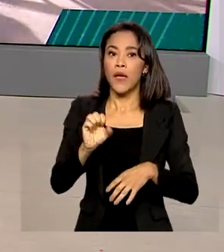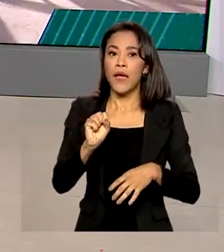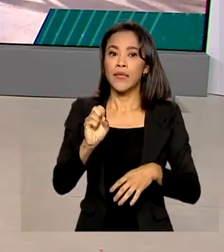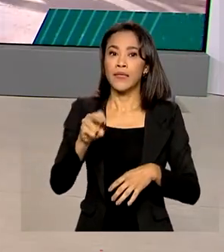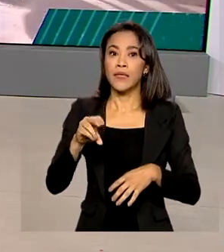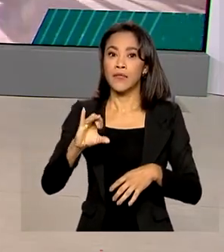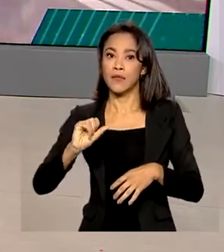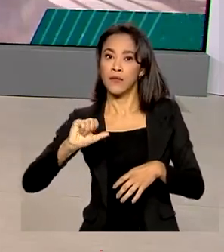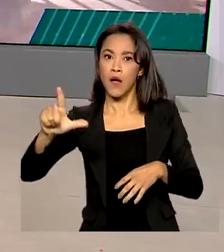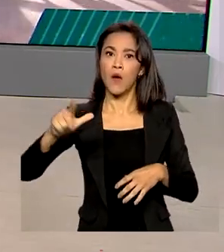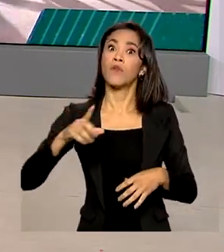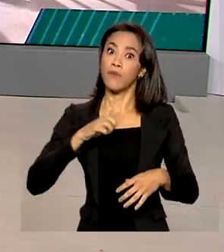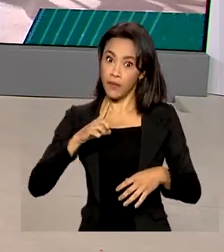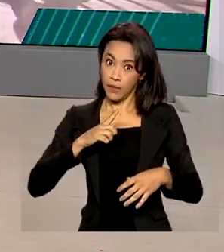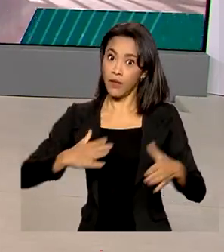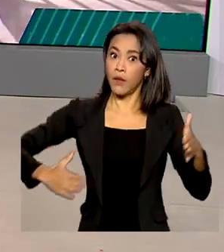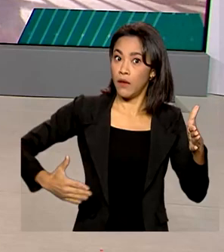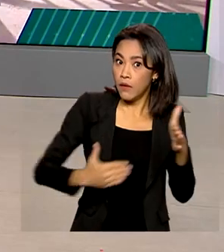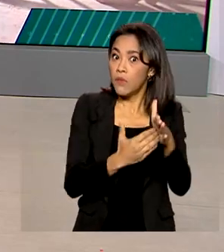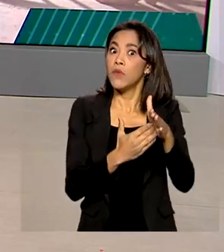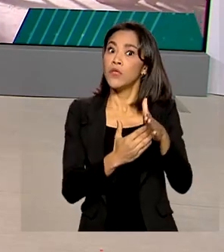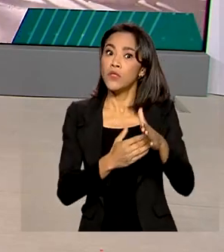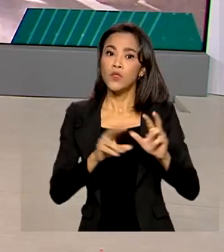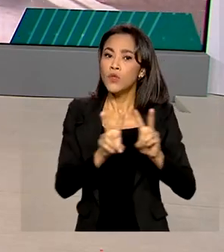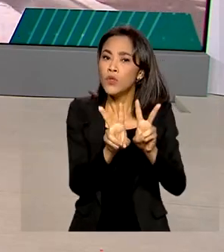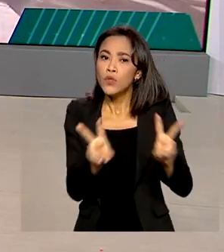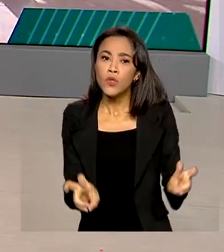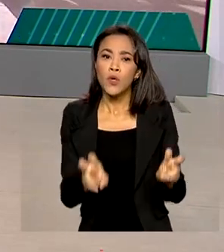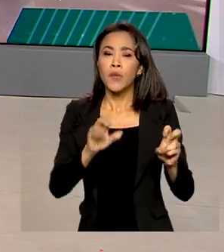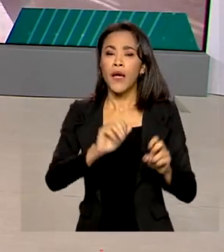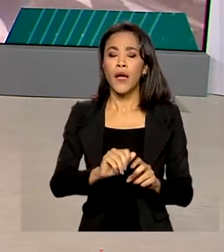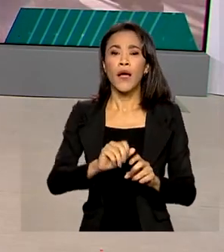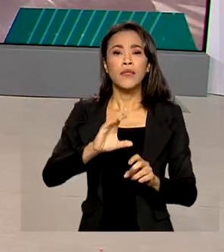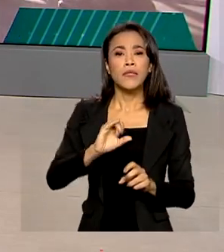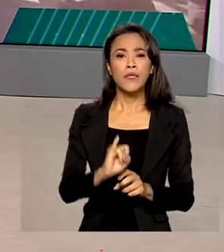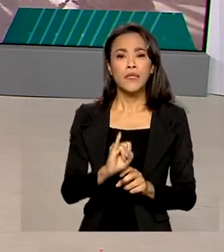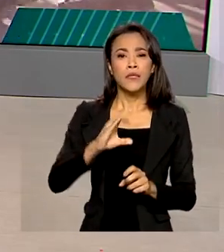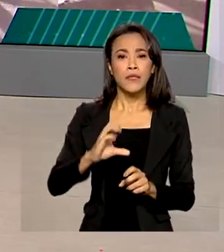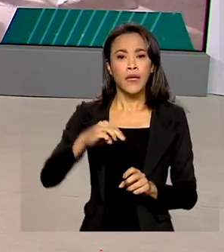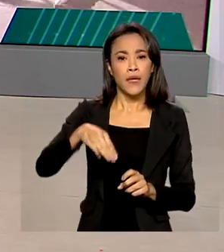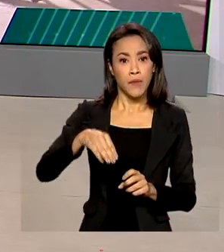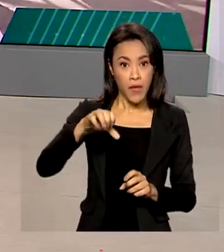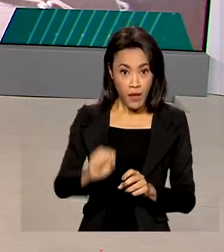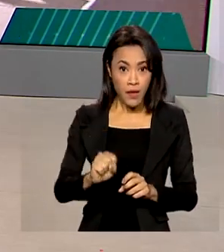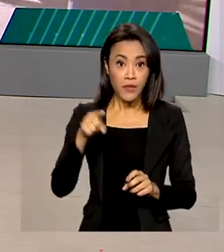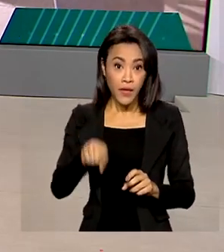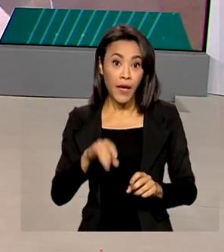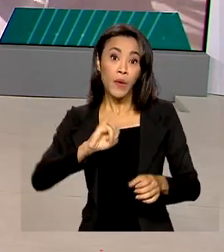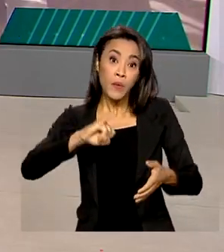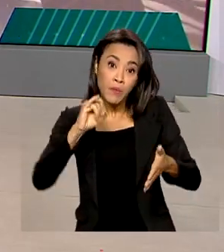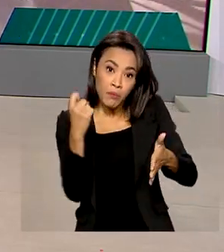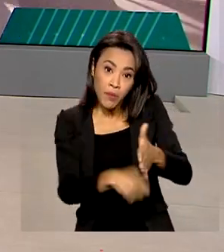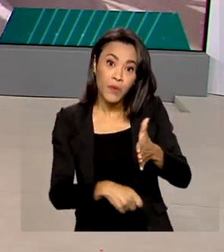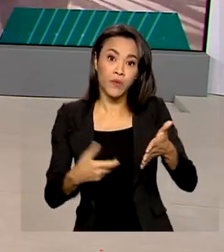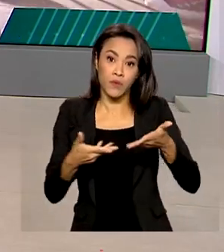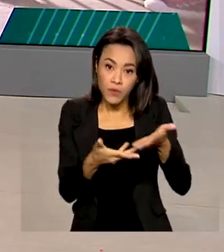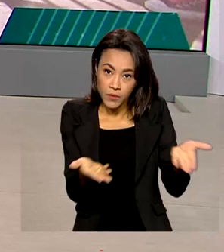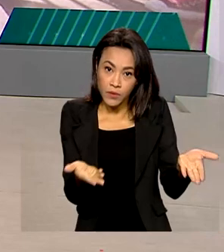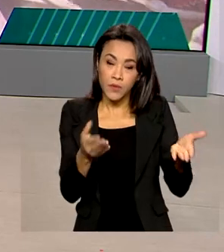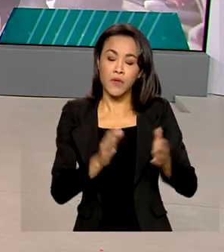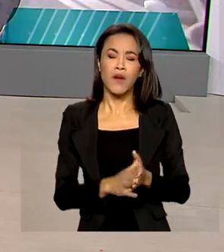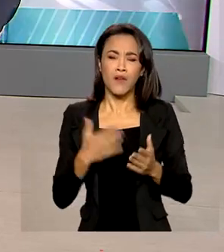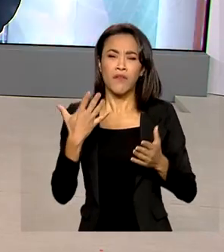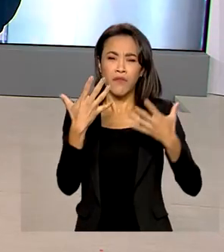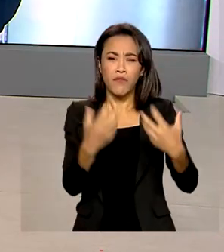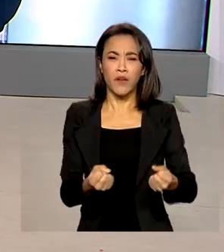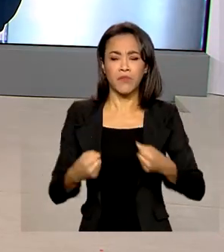isso, passará a ter limite na alíquota do ICMS, o Imposto sobre Circulação de Mercadorias e Prestação de Serviços. Vamos saber os